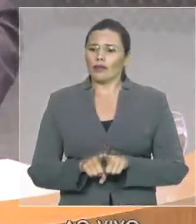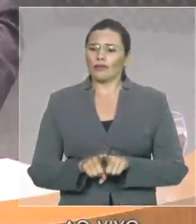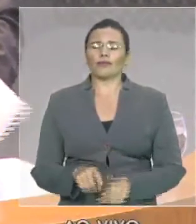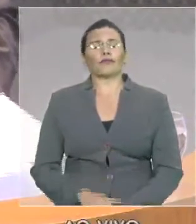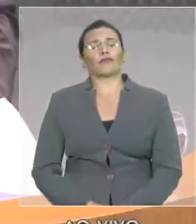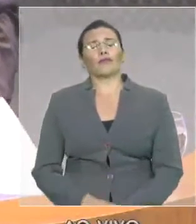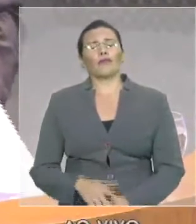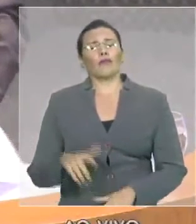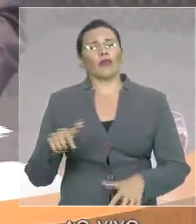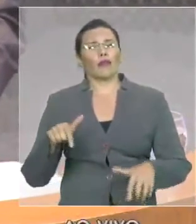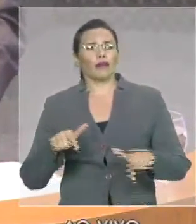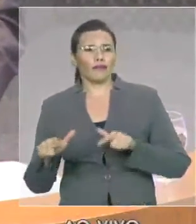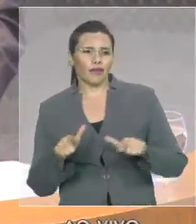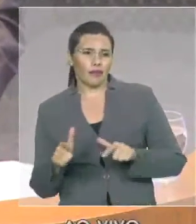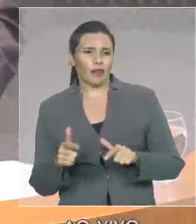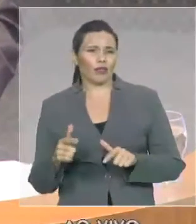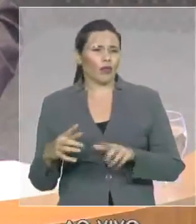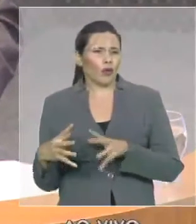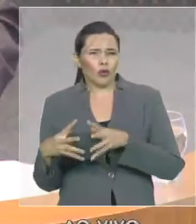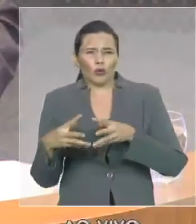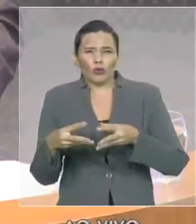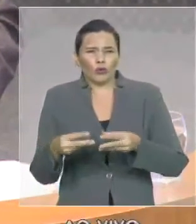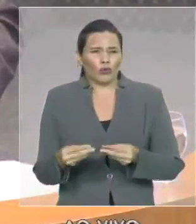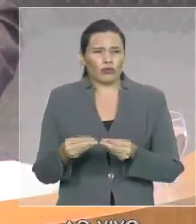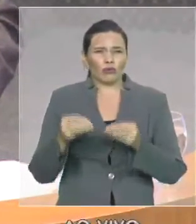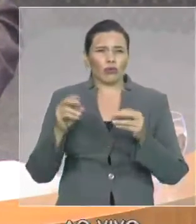econômicas finalizo